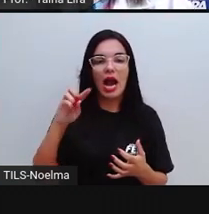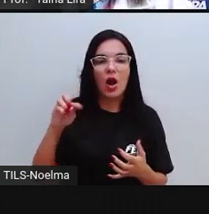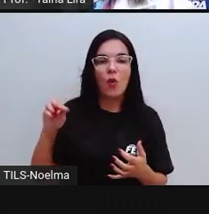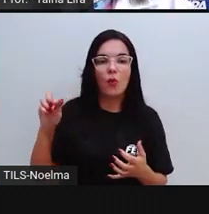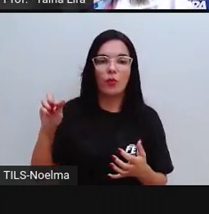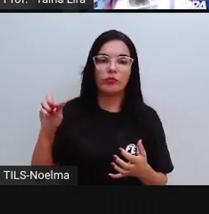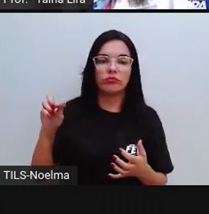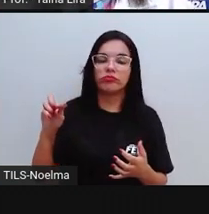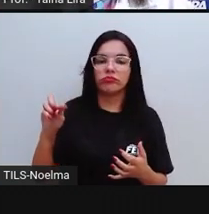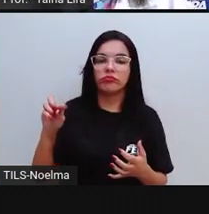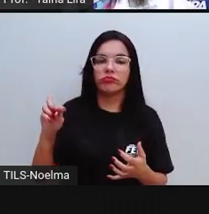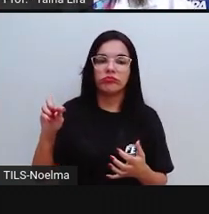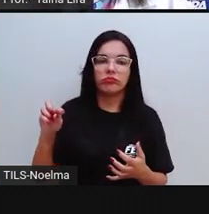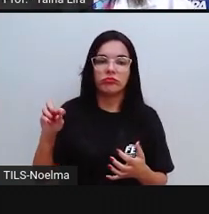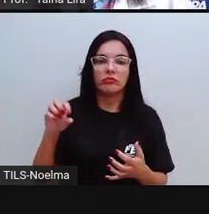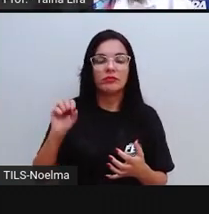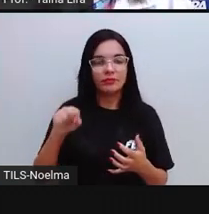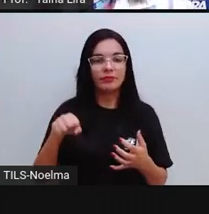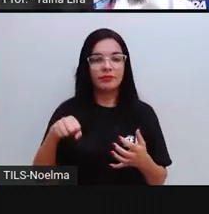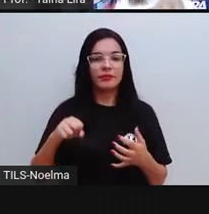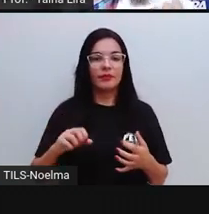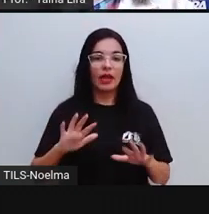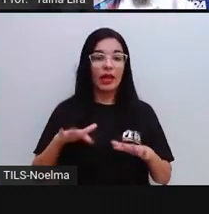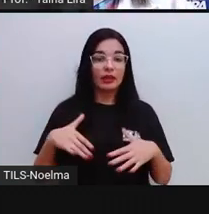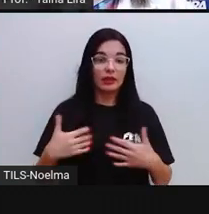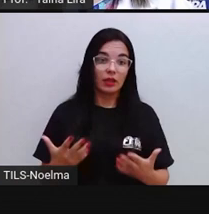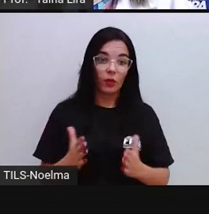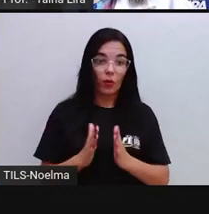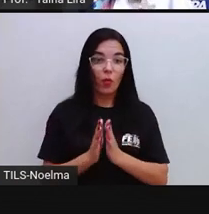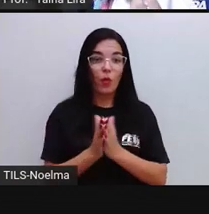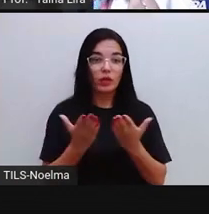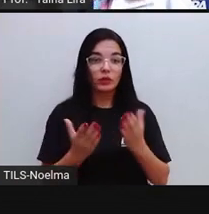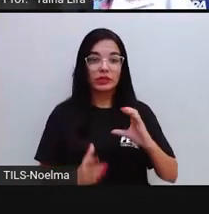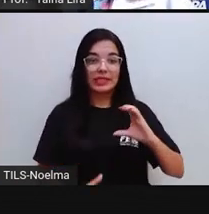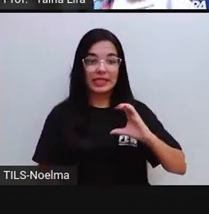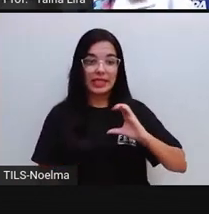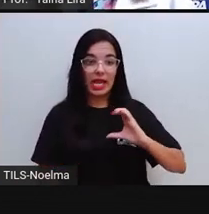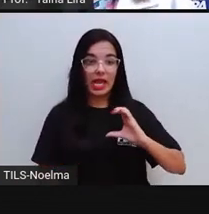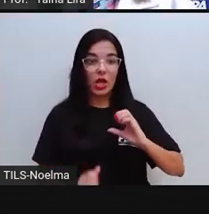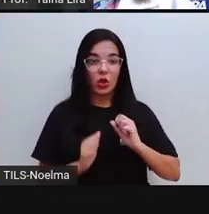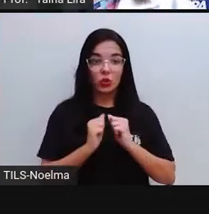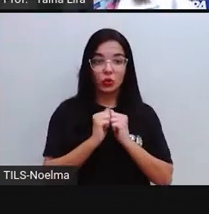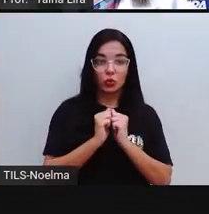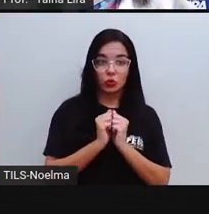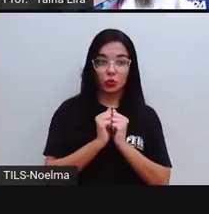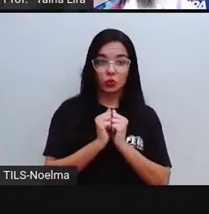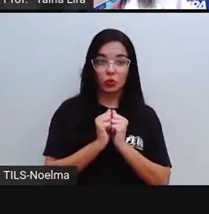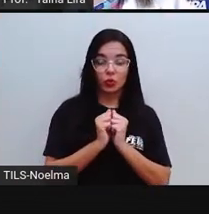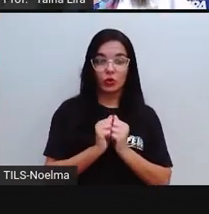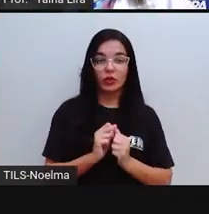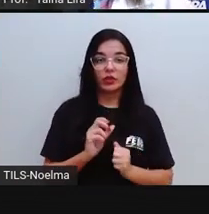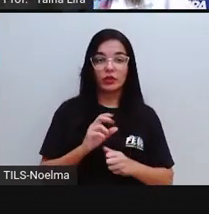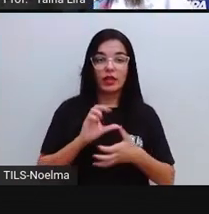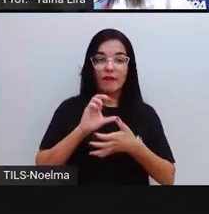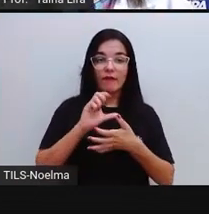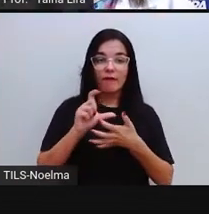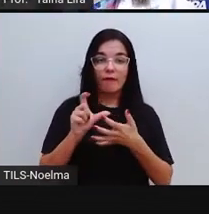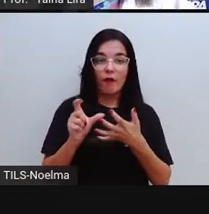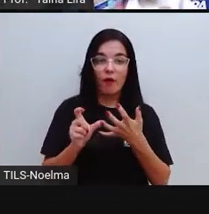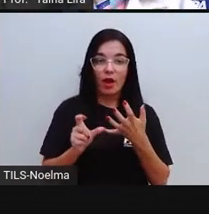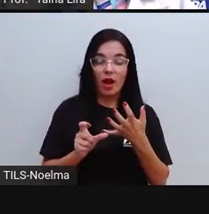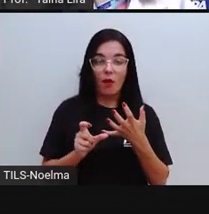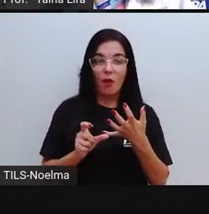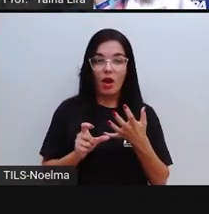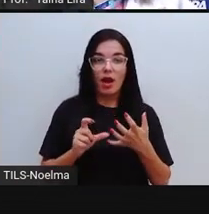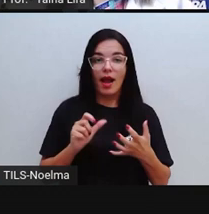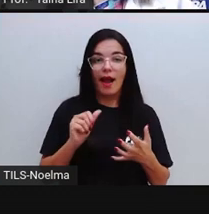ã, então quando a letra C estiver acompanhada, né, dessas vogais ou dessa partícula, ela